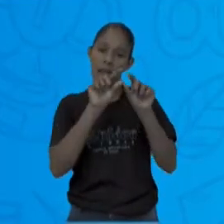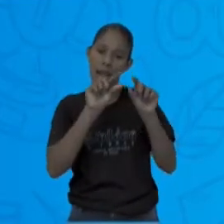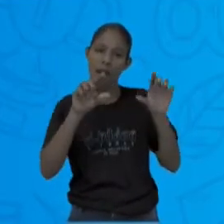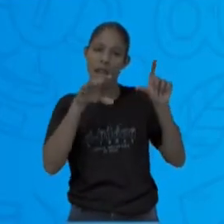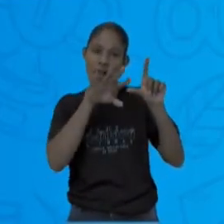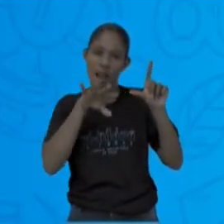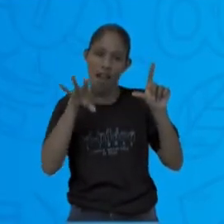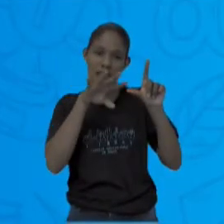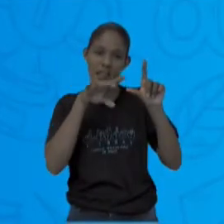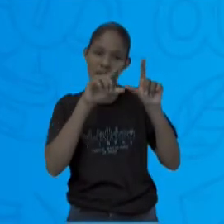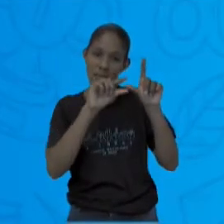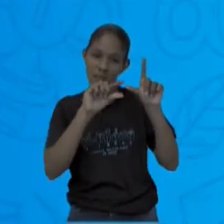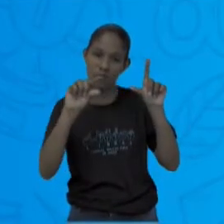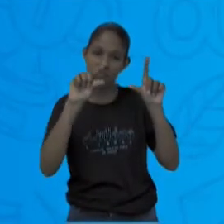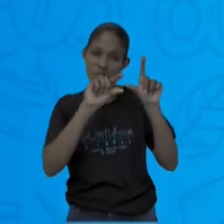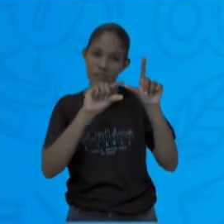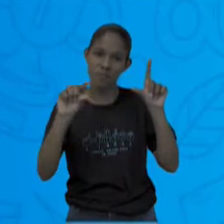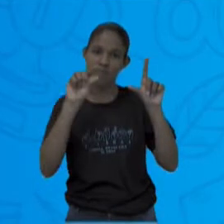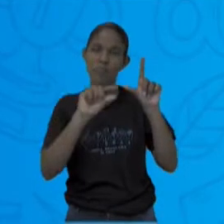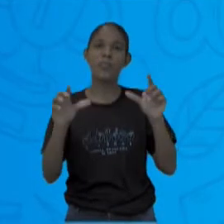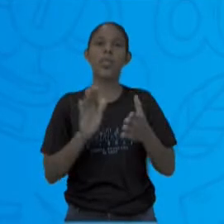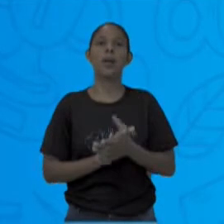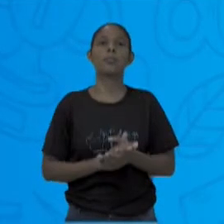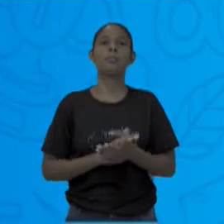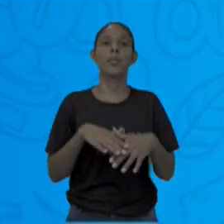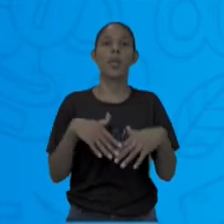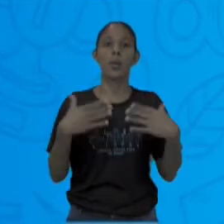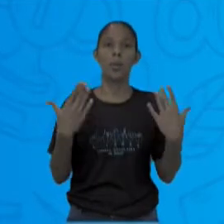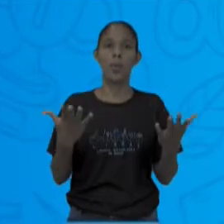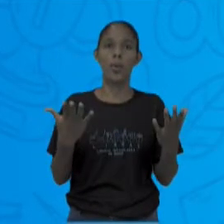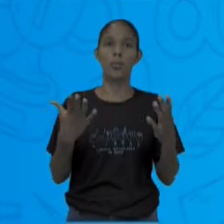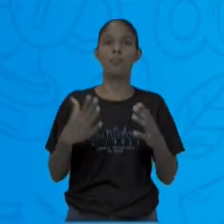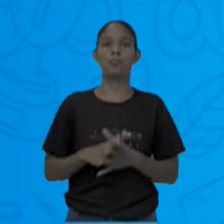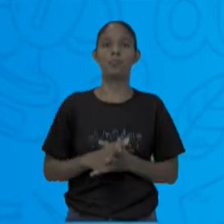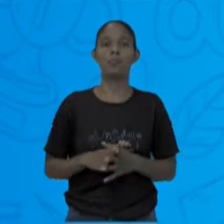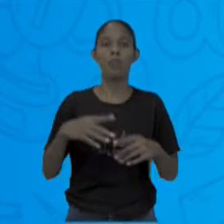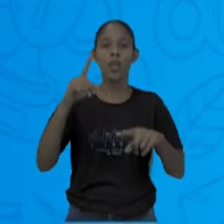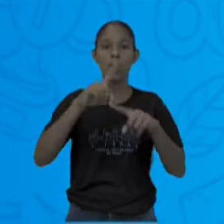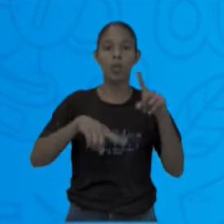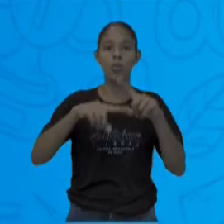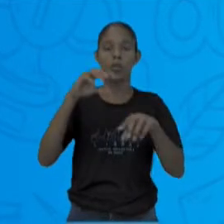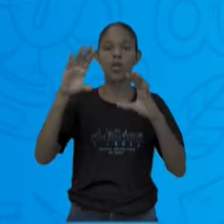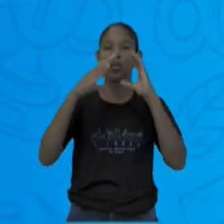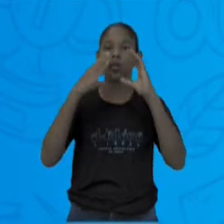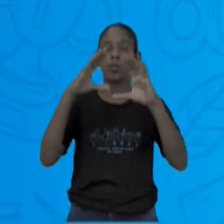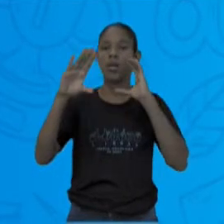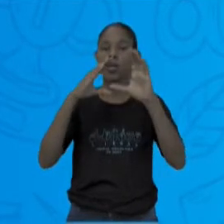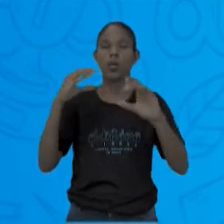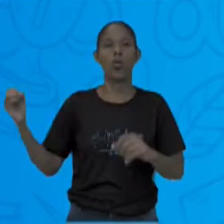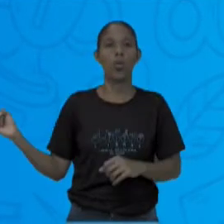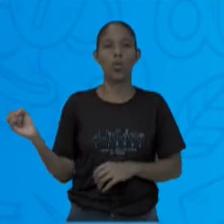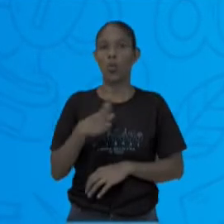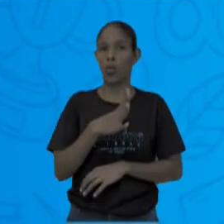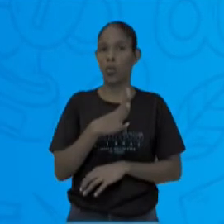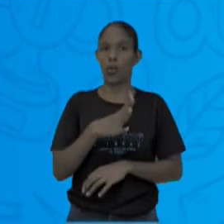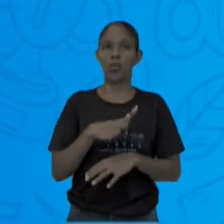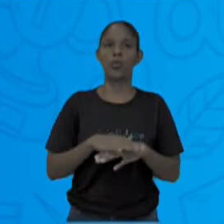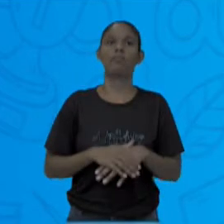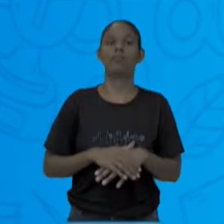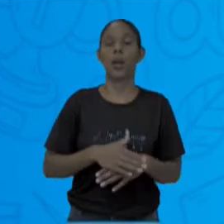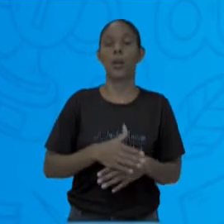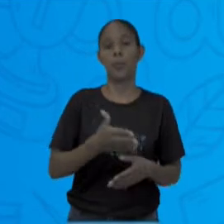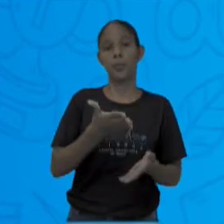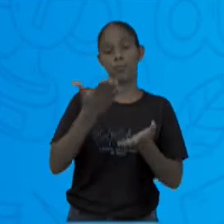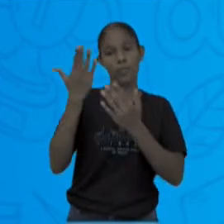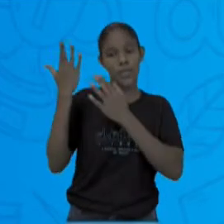Os novos meios de tecnologia de comunicação. Em 1960, era da informação e